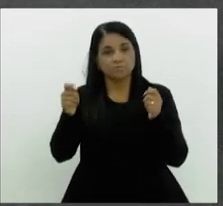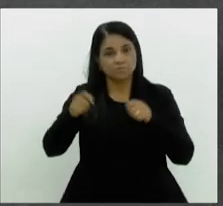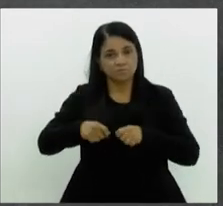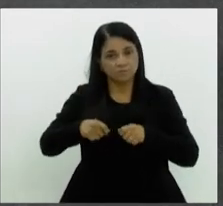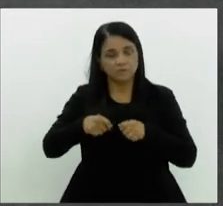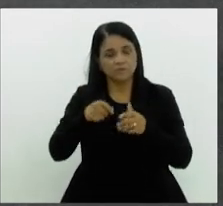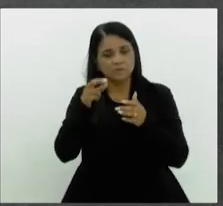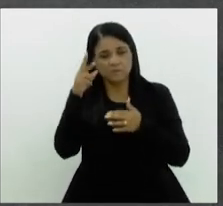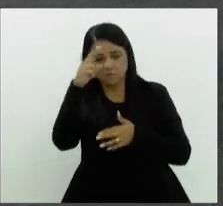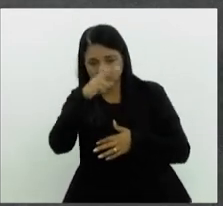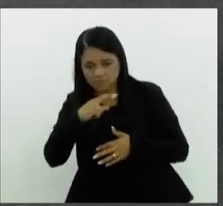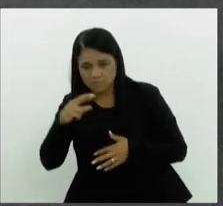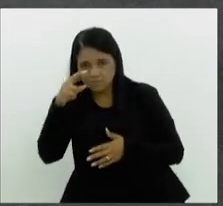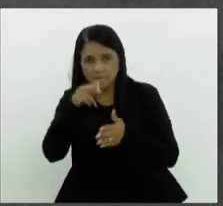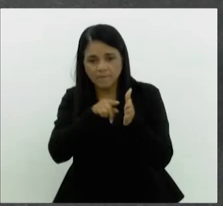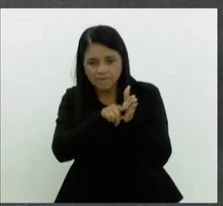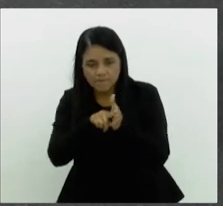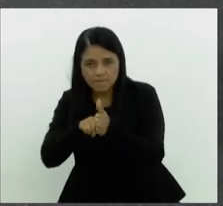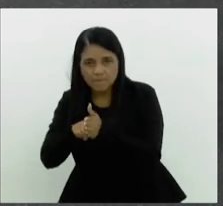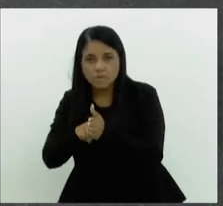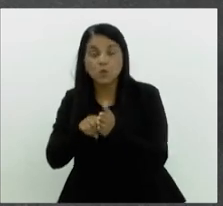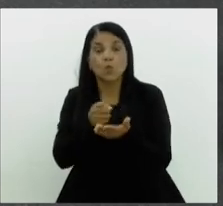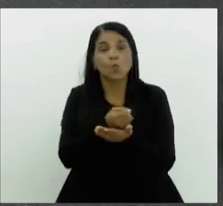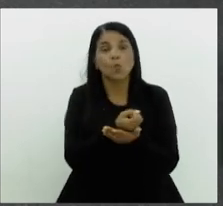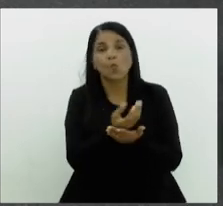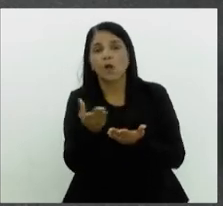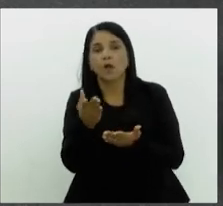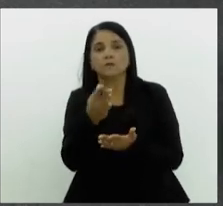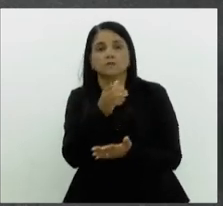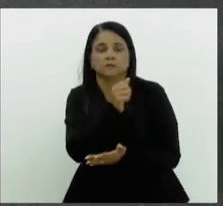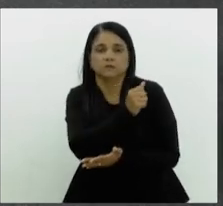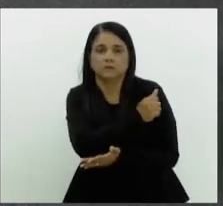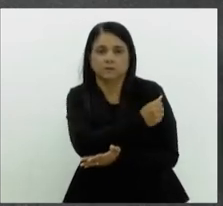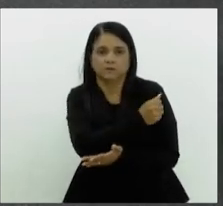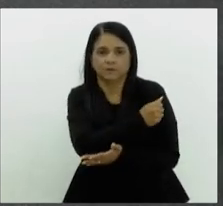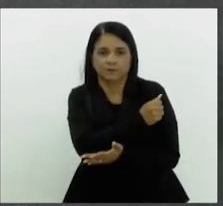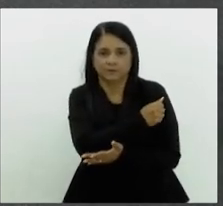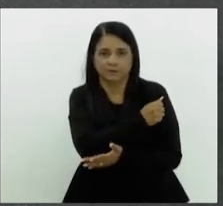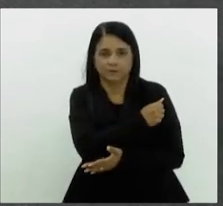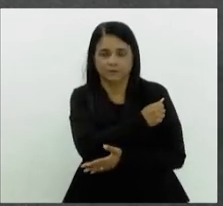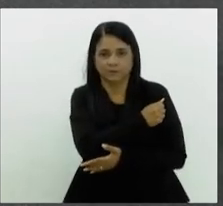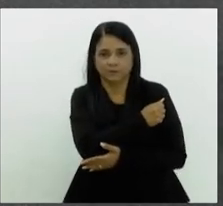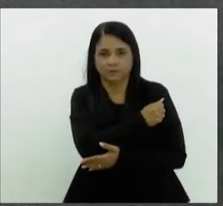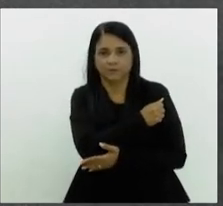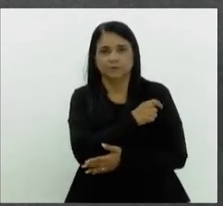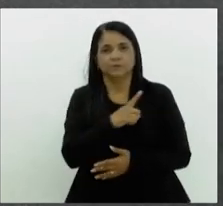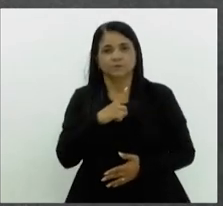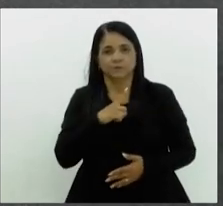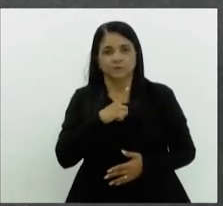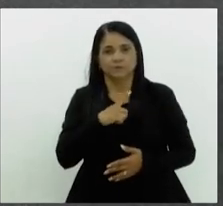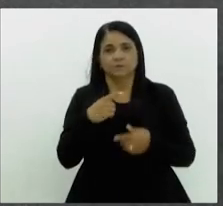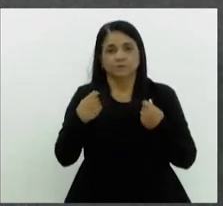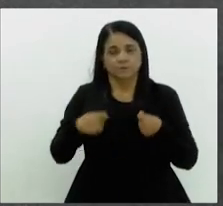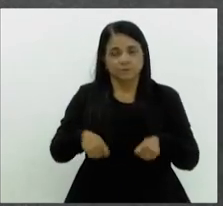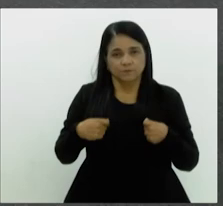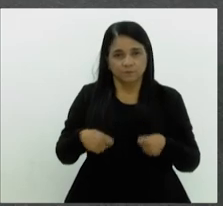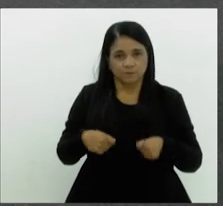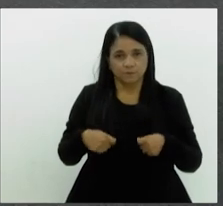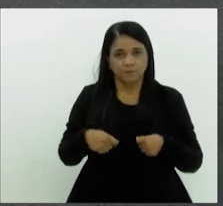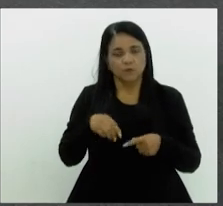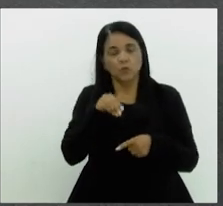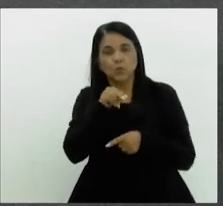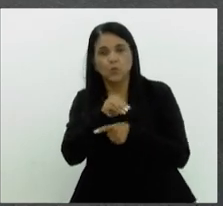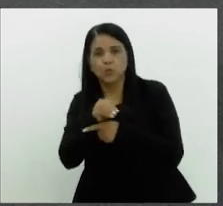monitorar quais são os alunos que tenham, que merecem esse